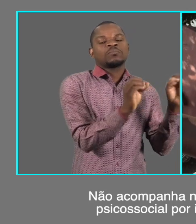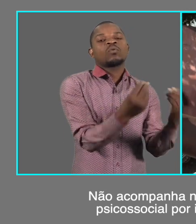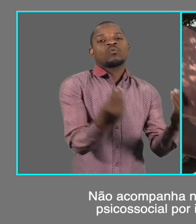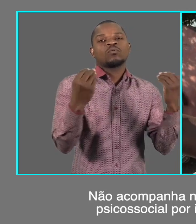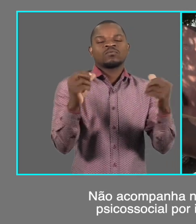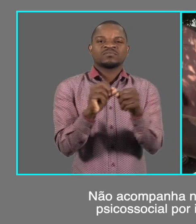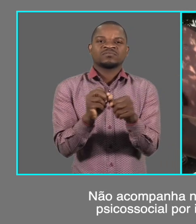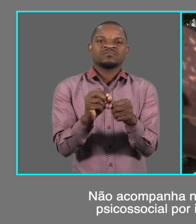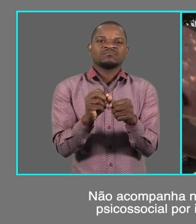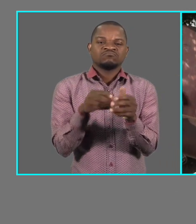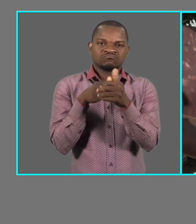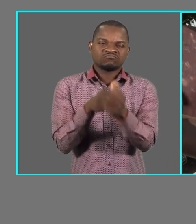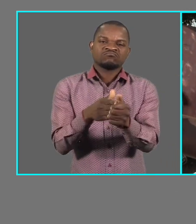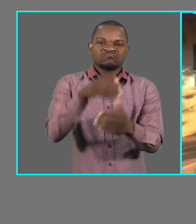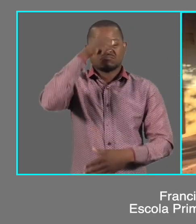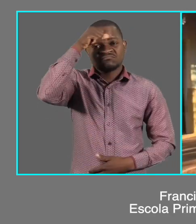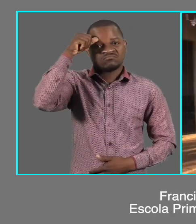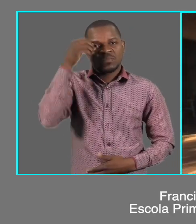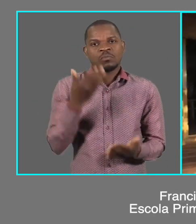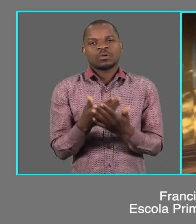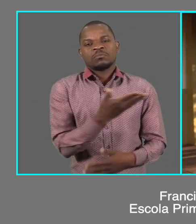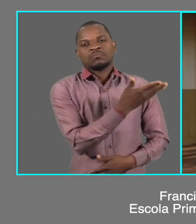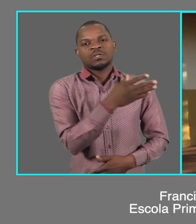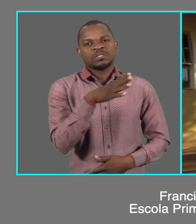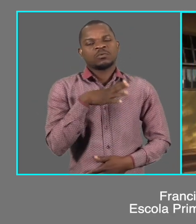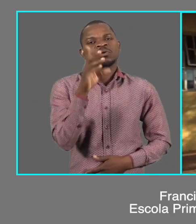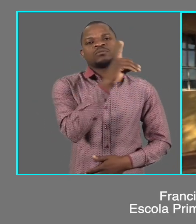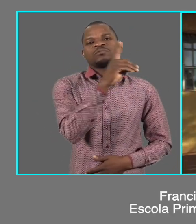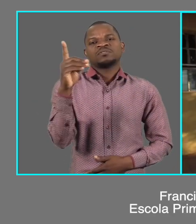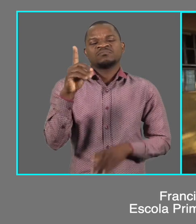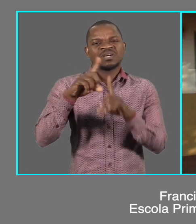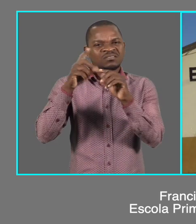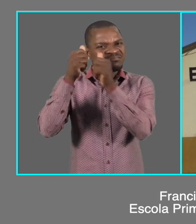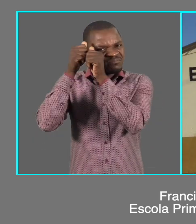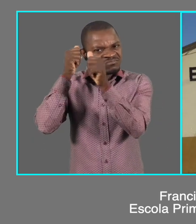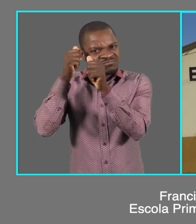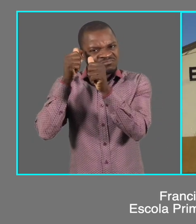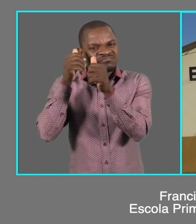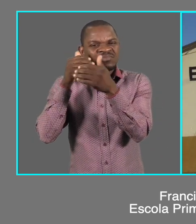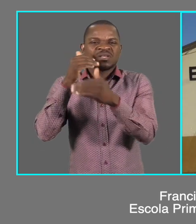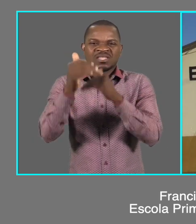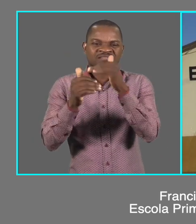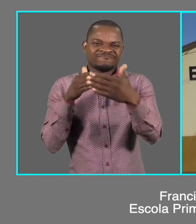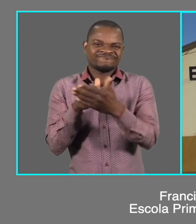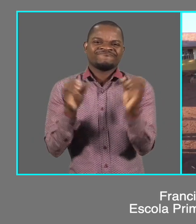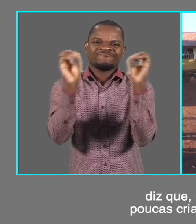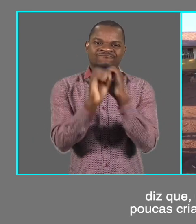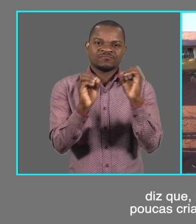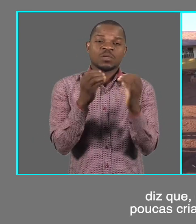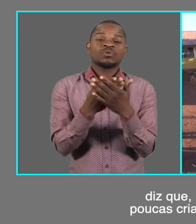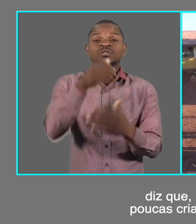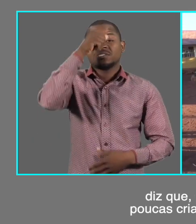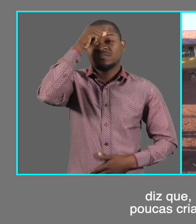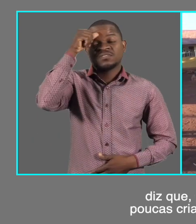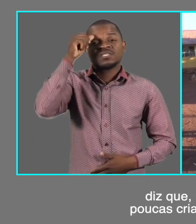as aulas. Francisco Martini, diretor da Escola Primária Completa de Chavane, diz